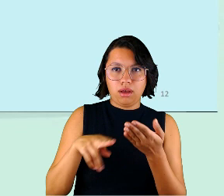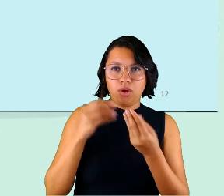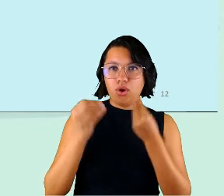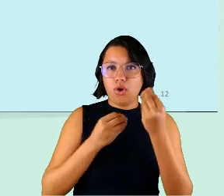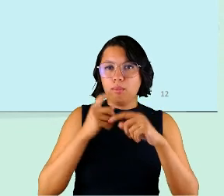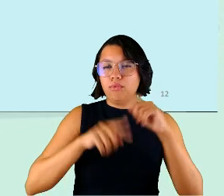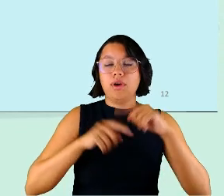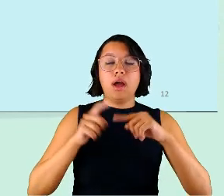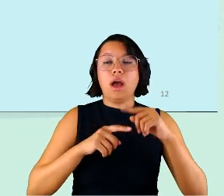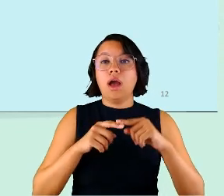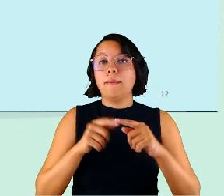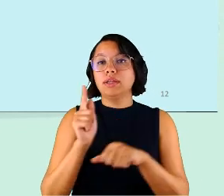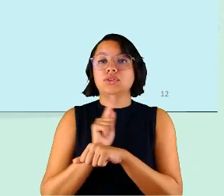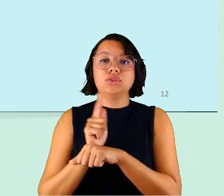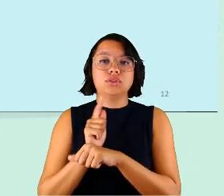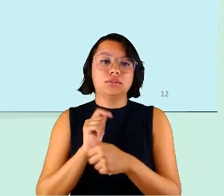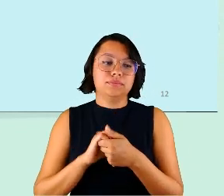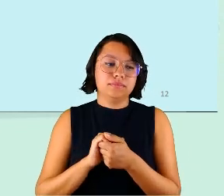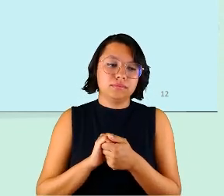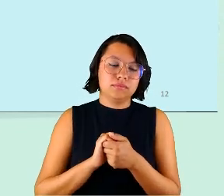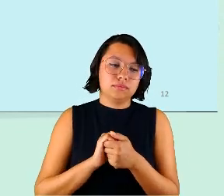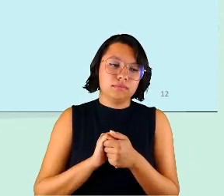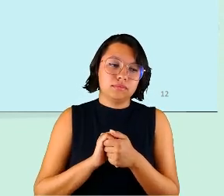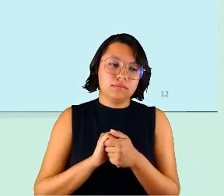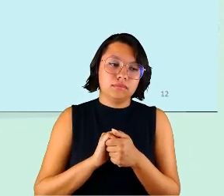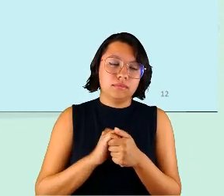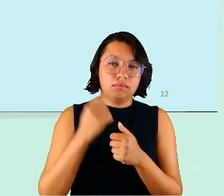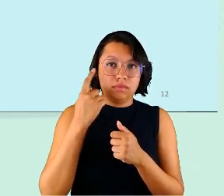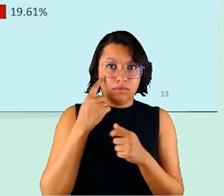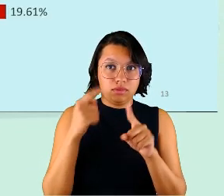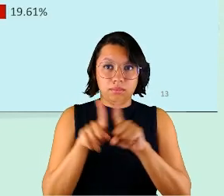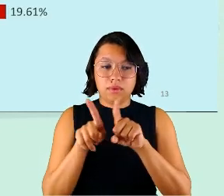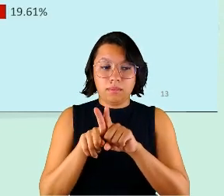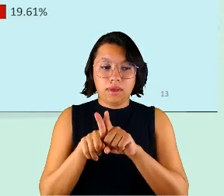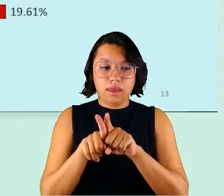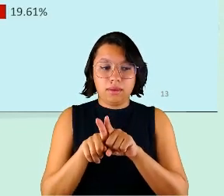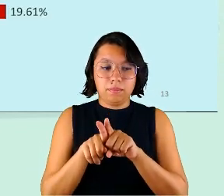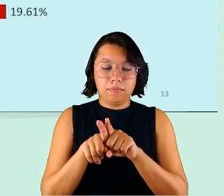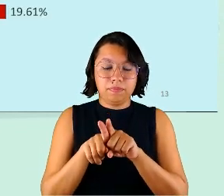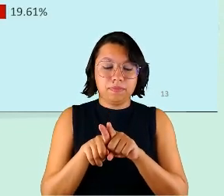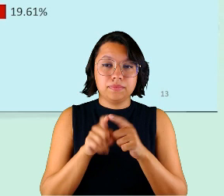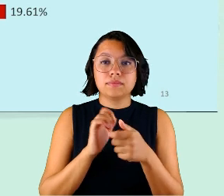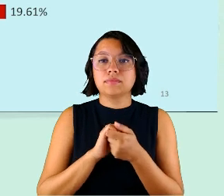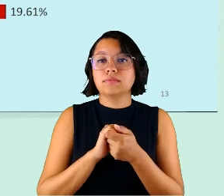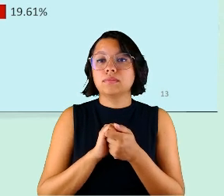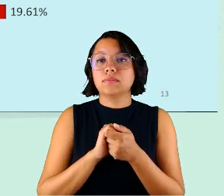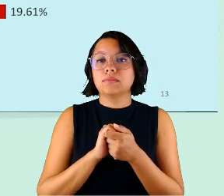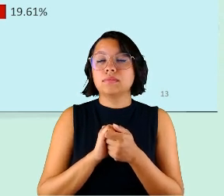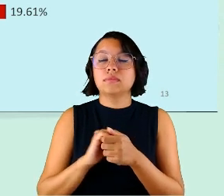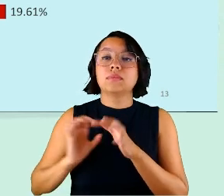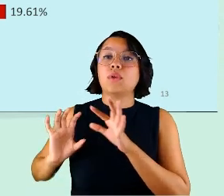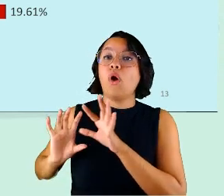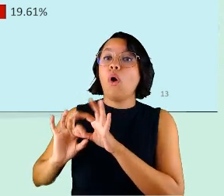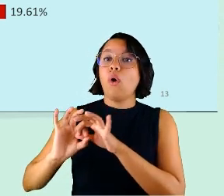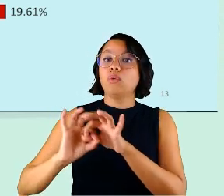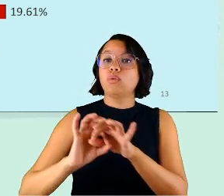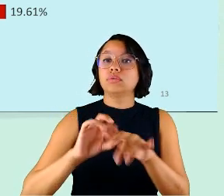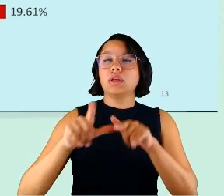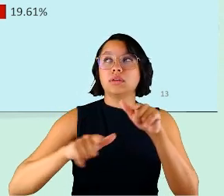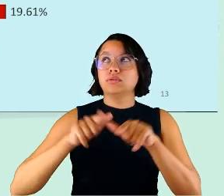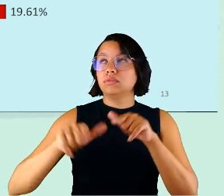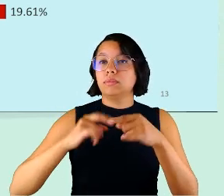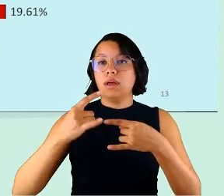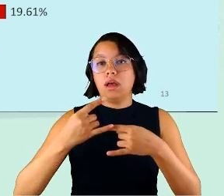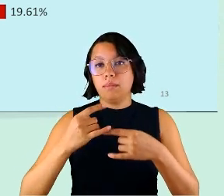como ferramenta de gestão vimos também a questão do contexto desse trabalho